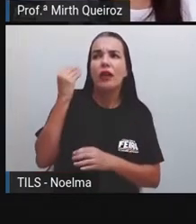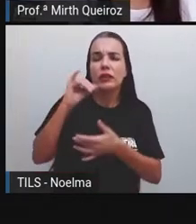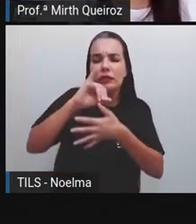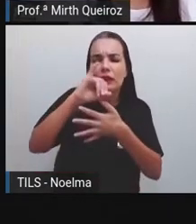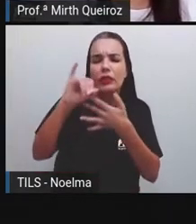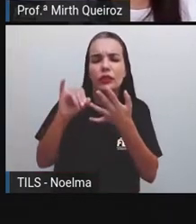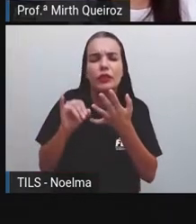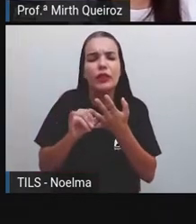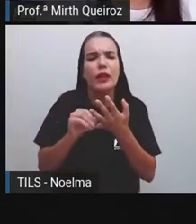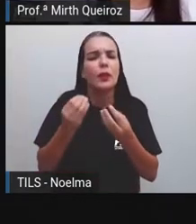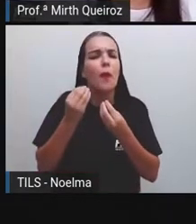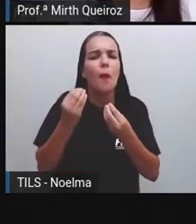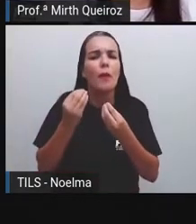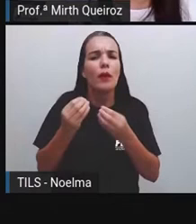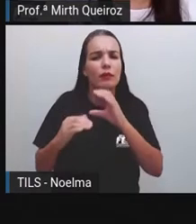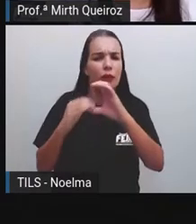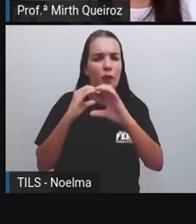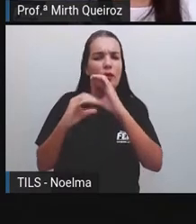sociais?